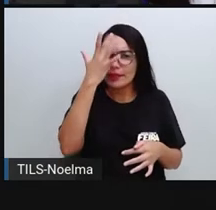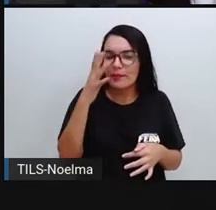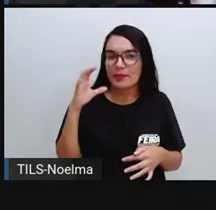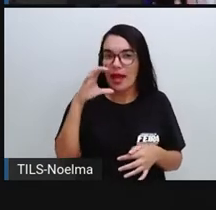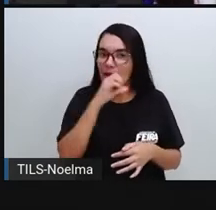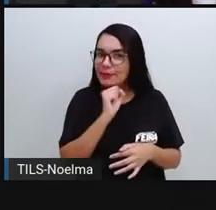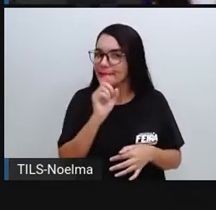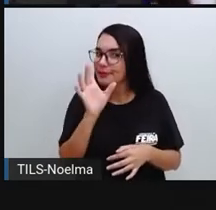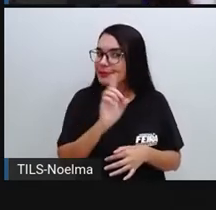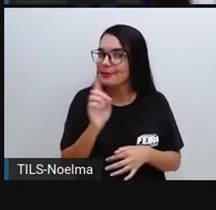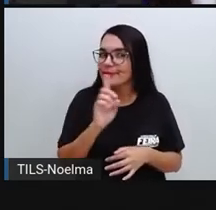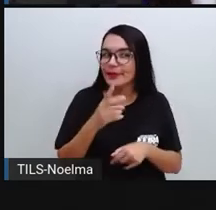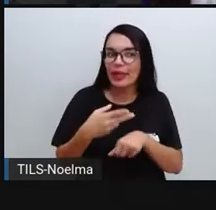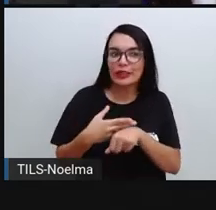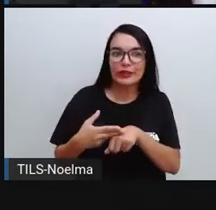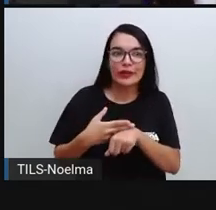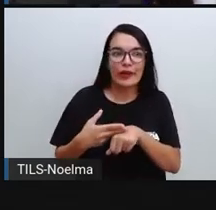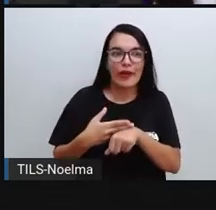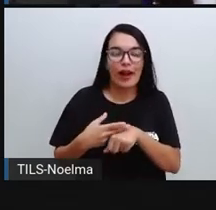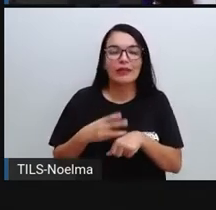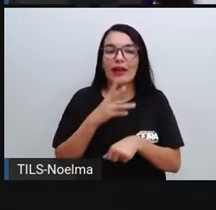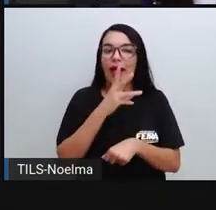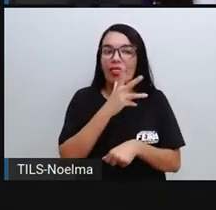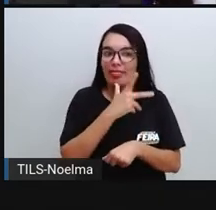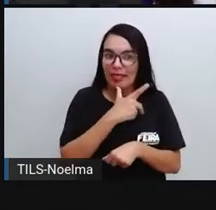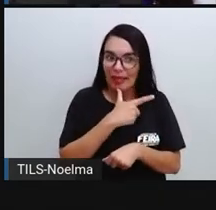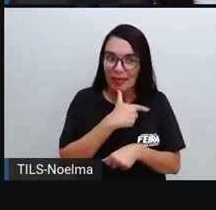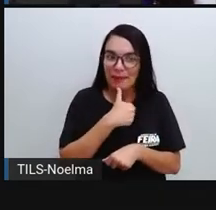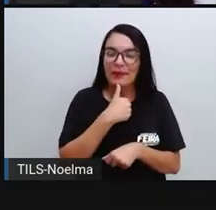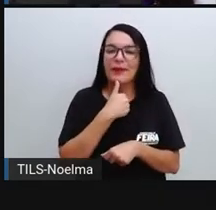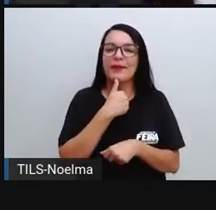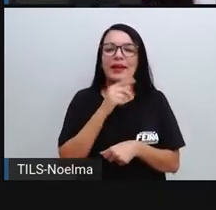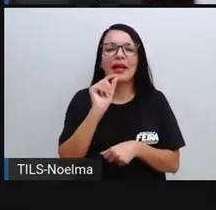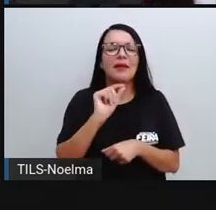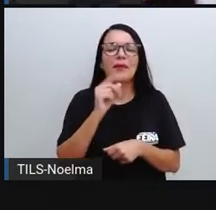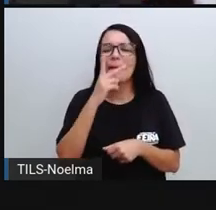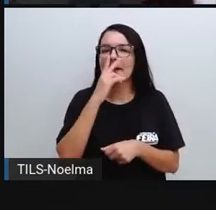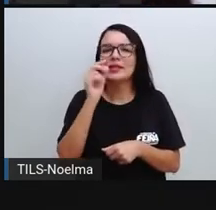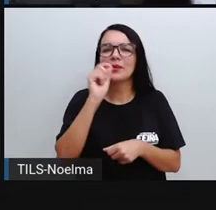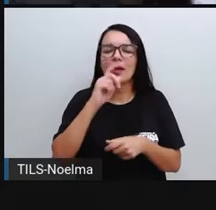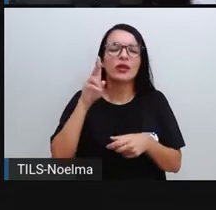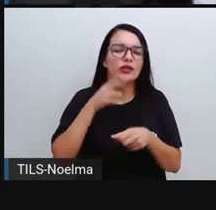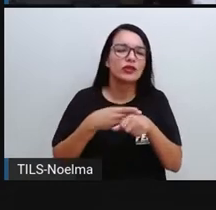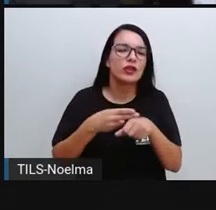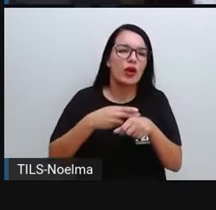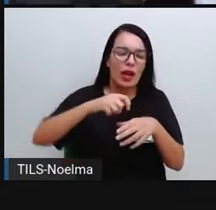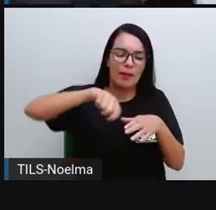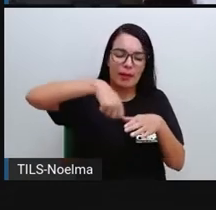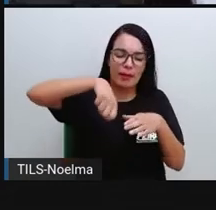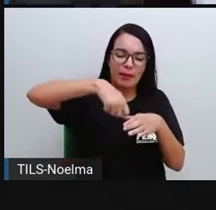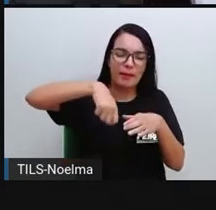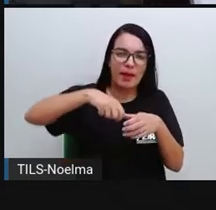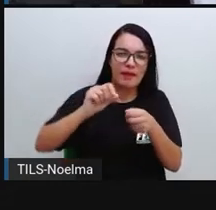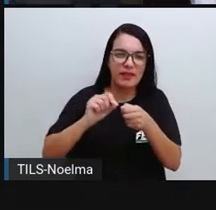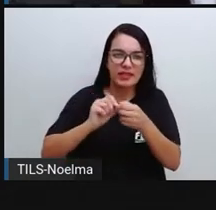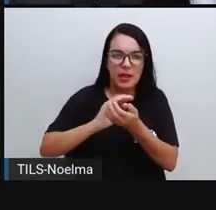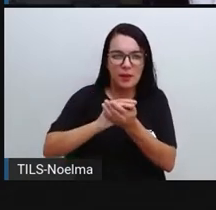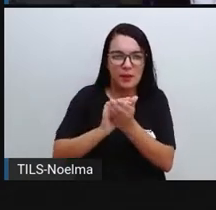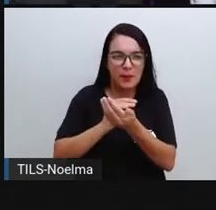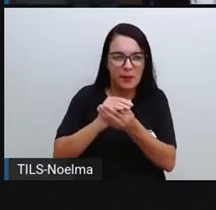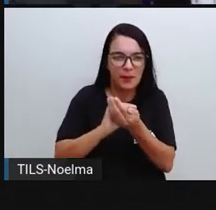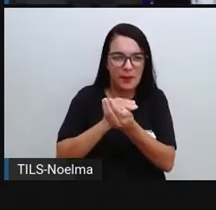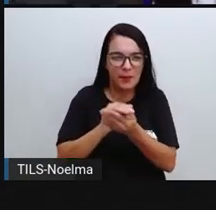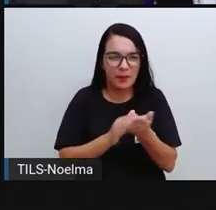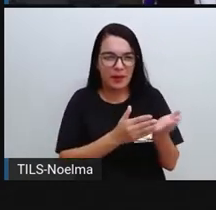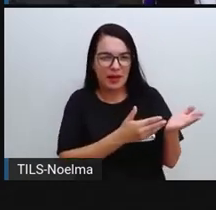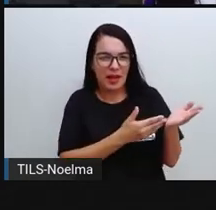né? O chocolate, ele é, ah, vamos... É como se a gente pegasse um Nescau e fizesse um brigadeiro. Não é bem assim que funciona, não. E vocês viram